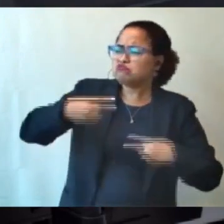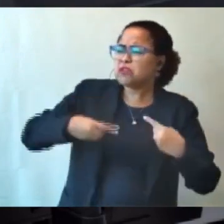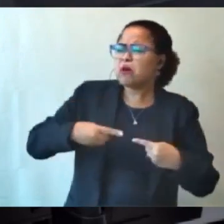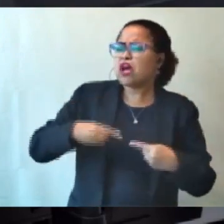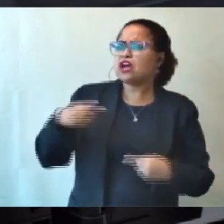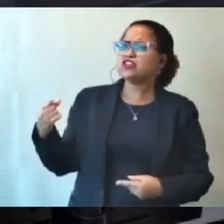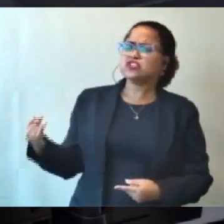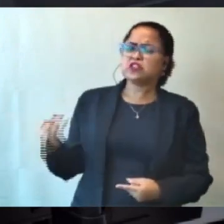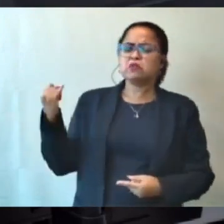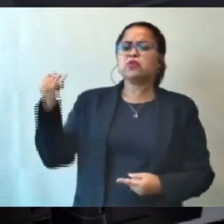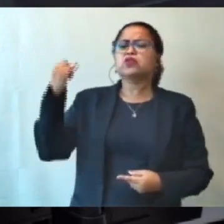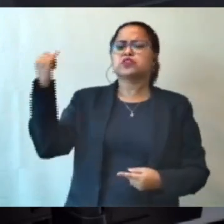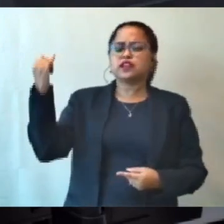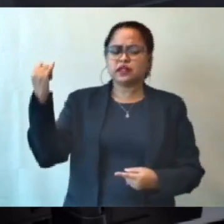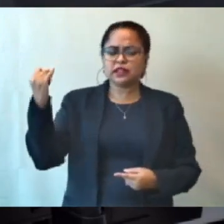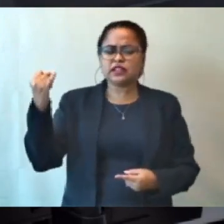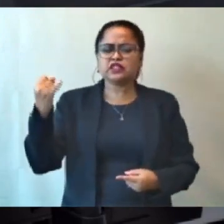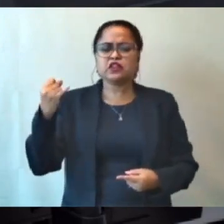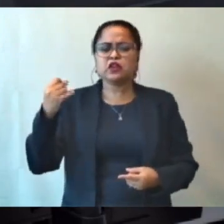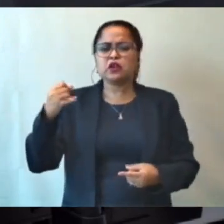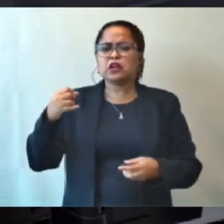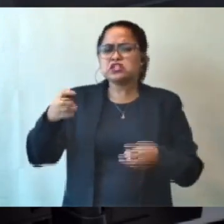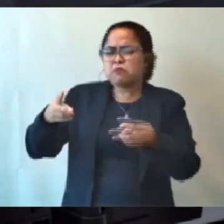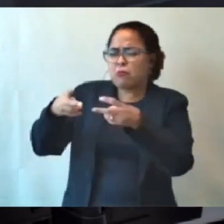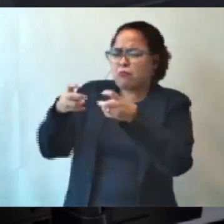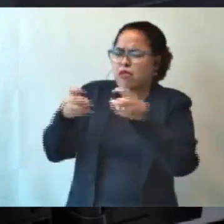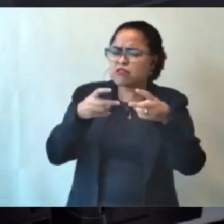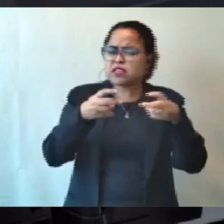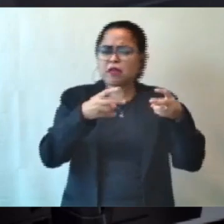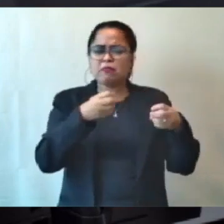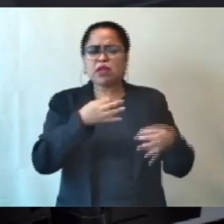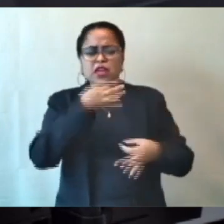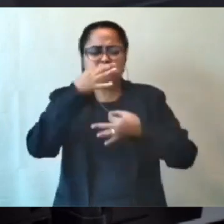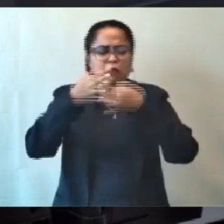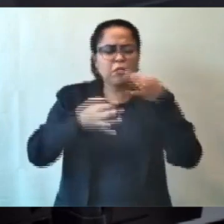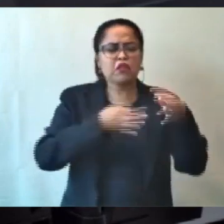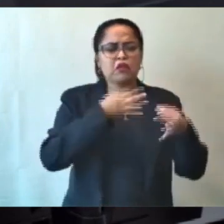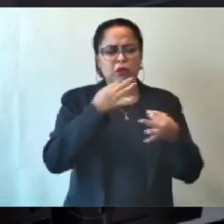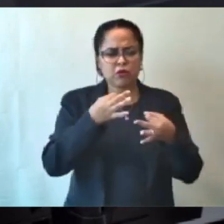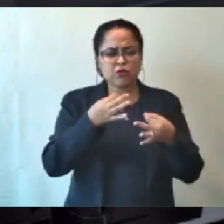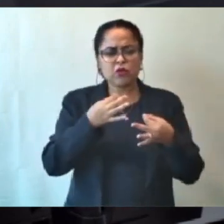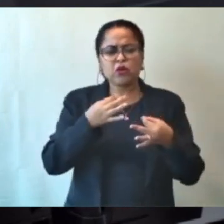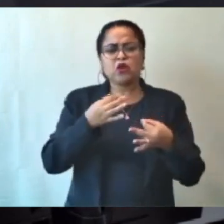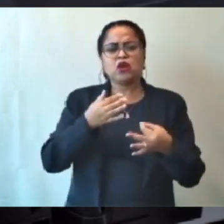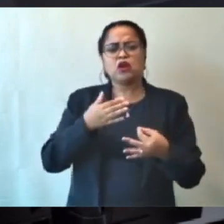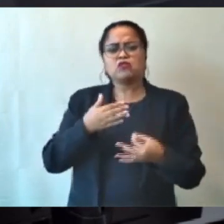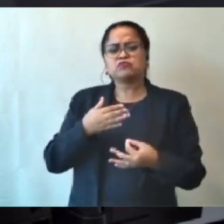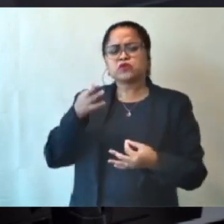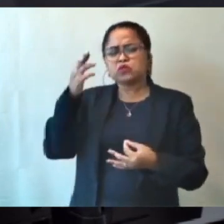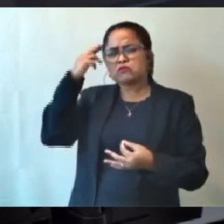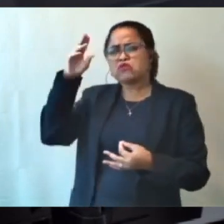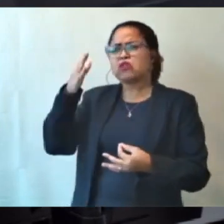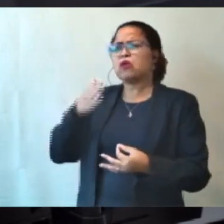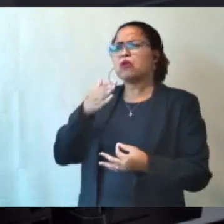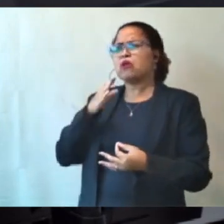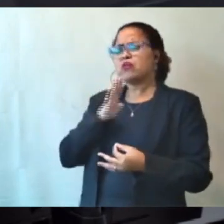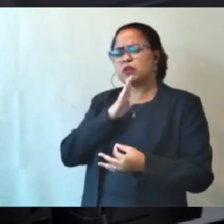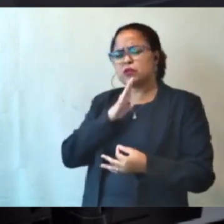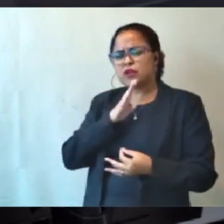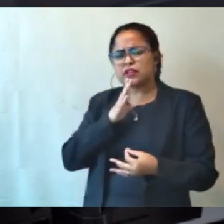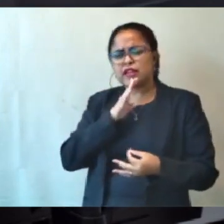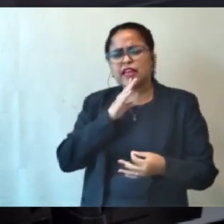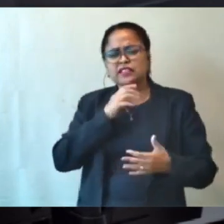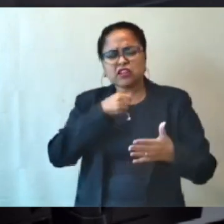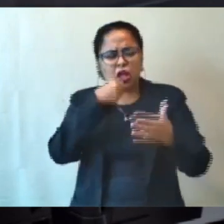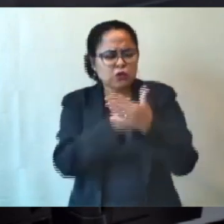ouvir os diferentes pontos de vista da comissão. o senhor me conhece, sabe a luta que eu travei como presidente da comissão de